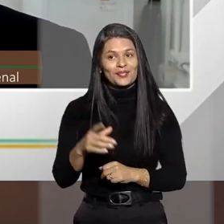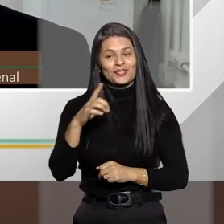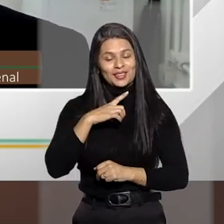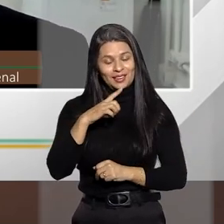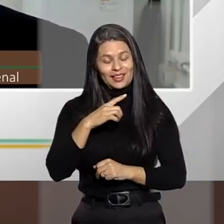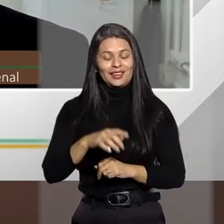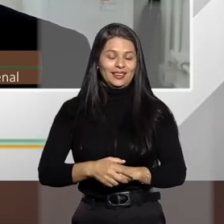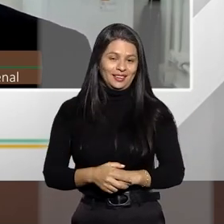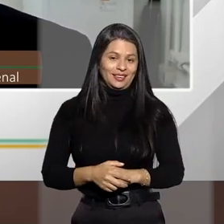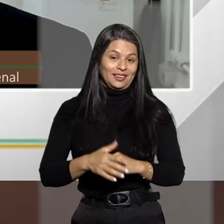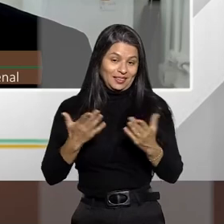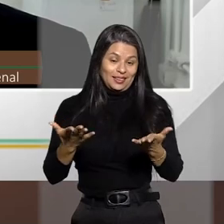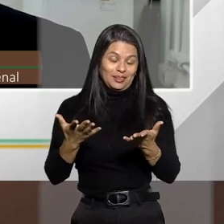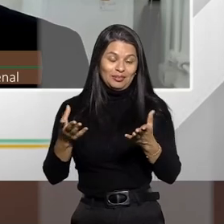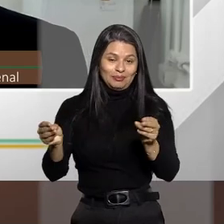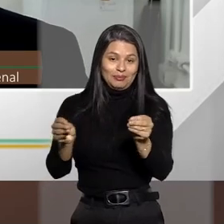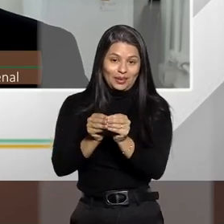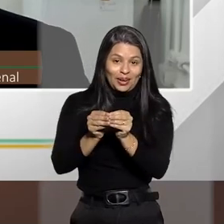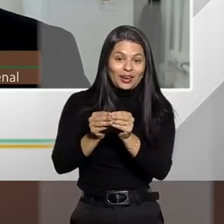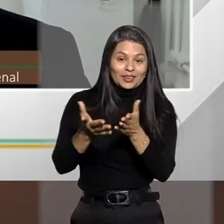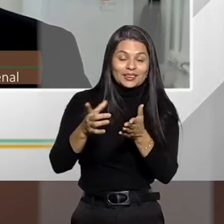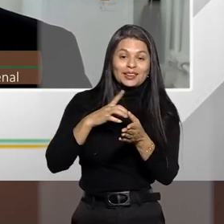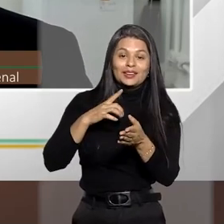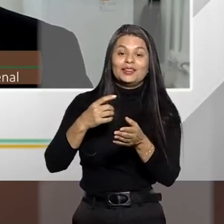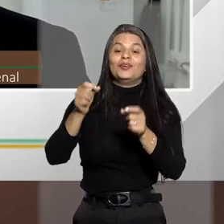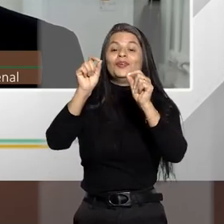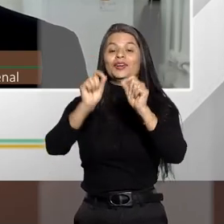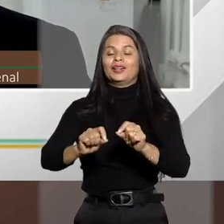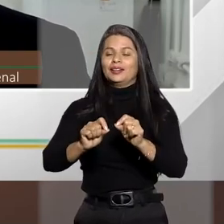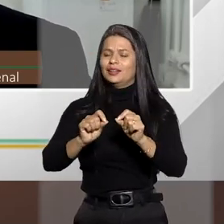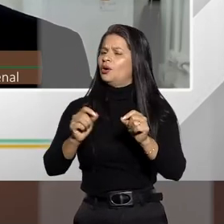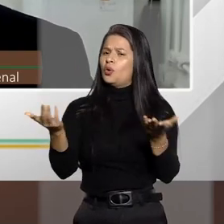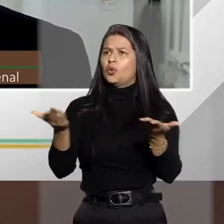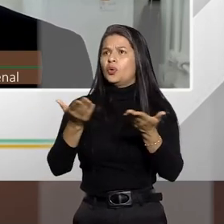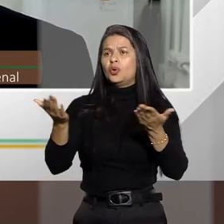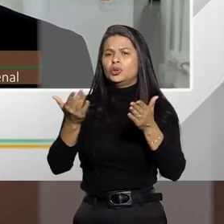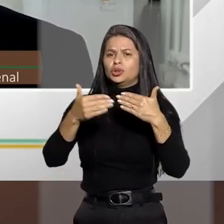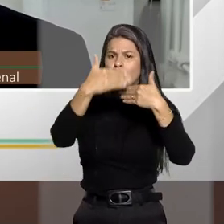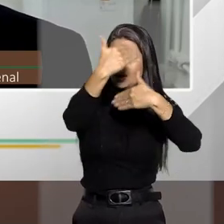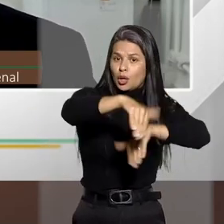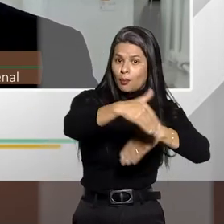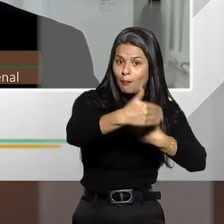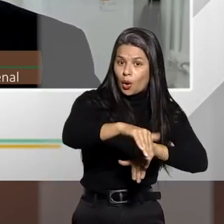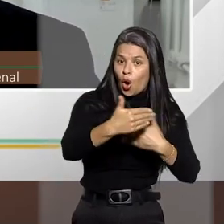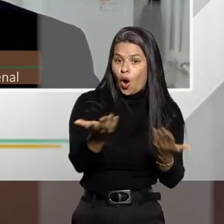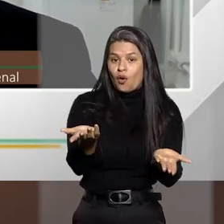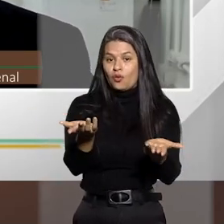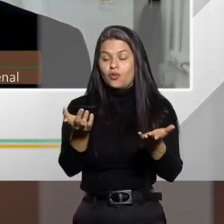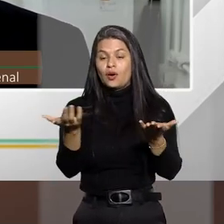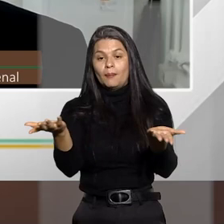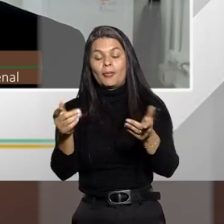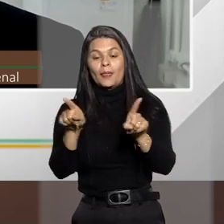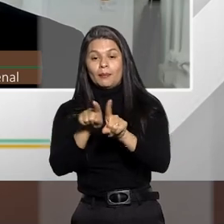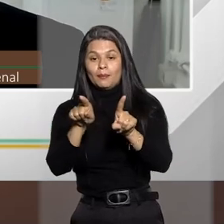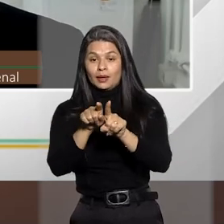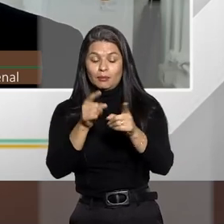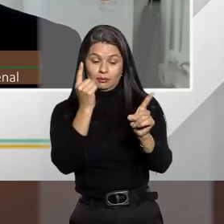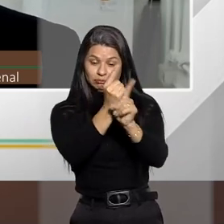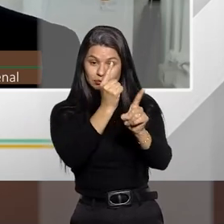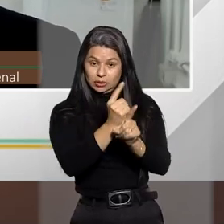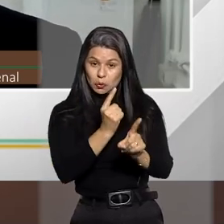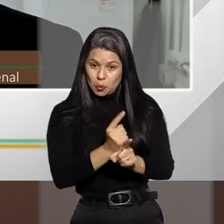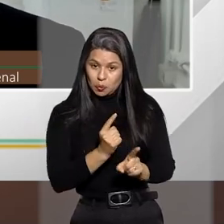a cúmulo material. Inclusive, isso é uma questão bastante comum em prova, discursiva, prova oral, para se identificar ali